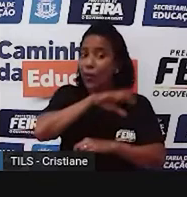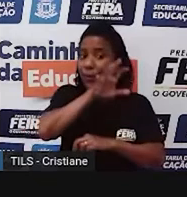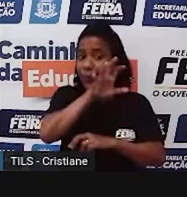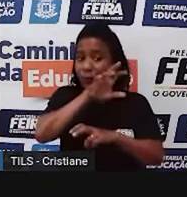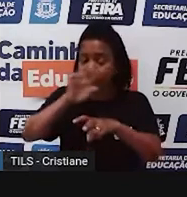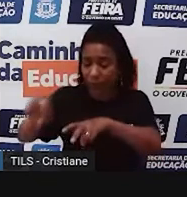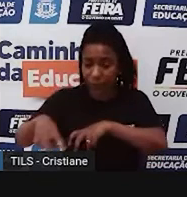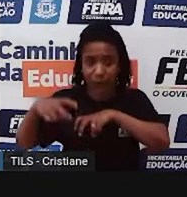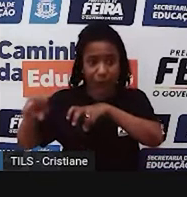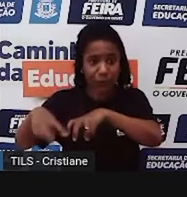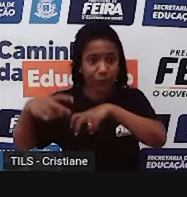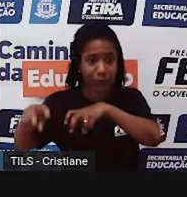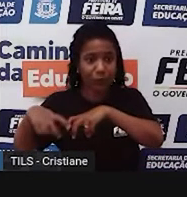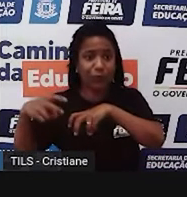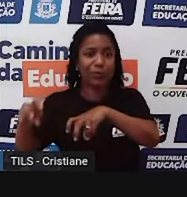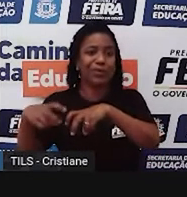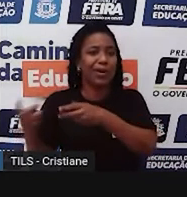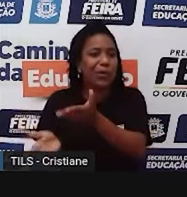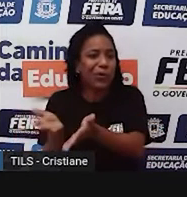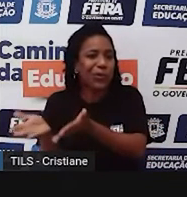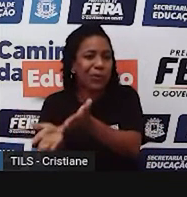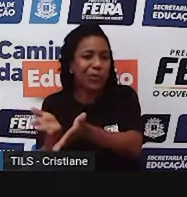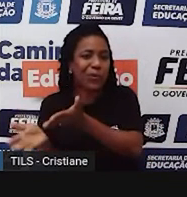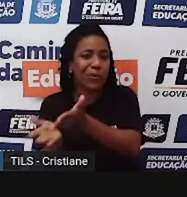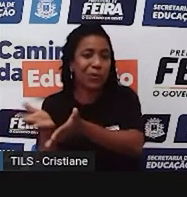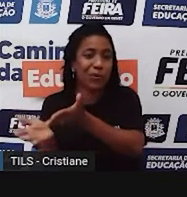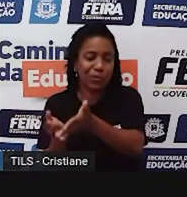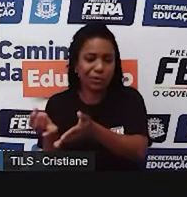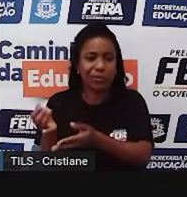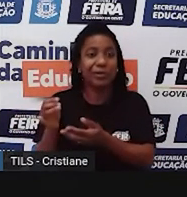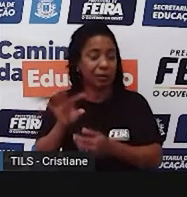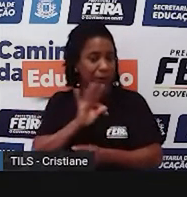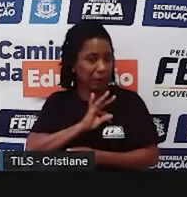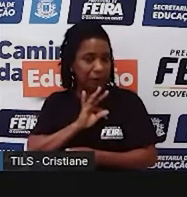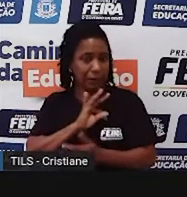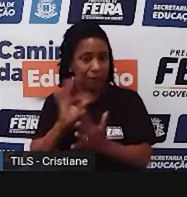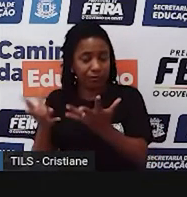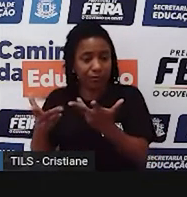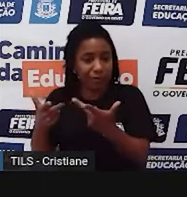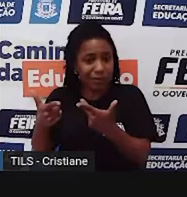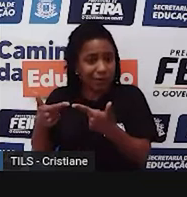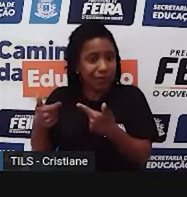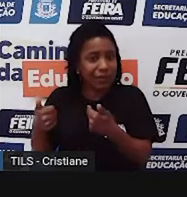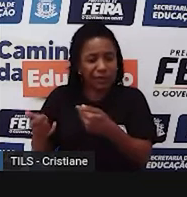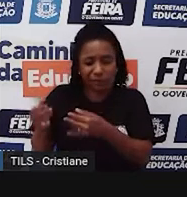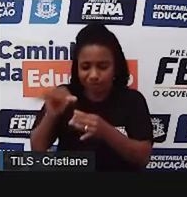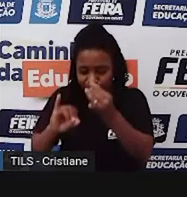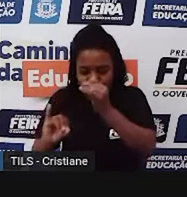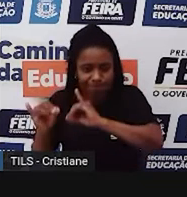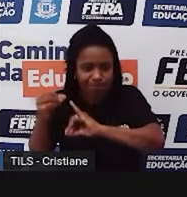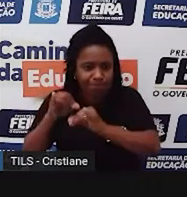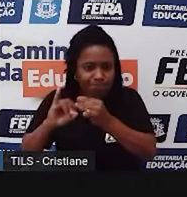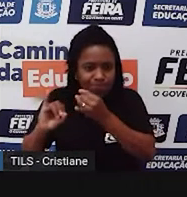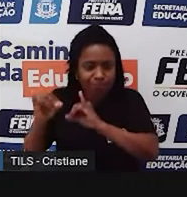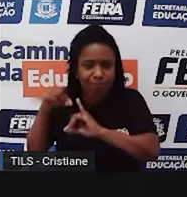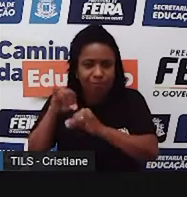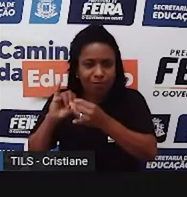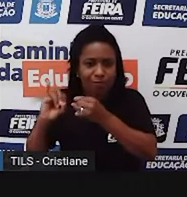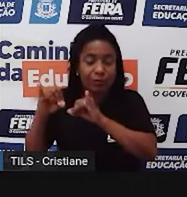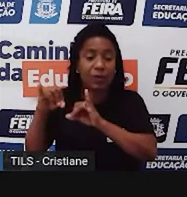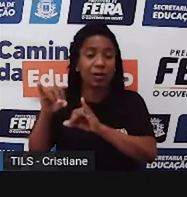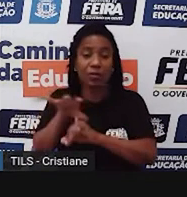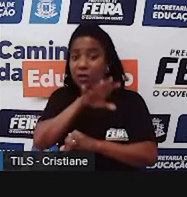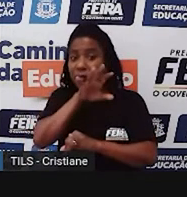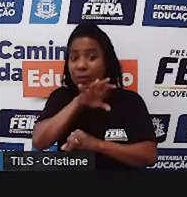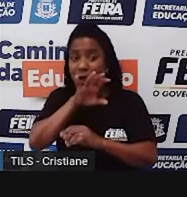técnicas também na criação de animais, as técnicas na indústria, né, para produzir os mais